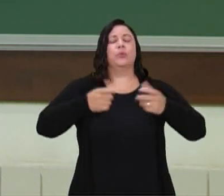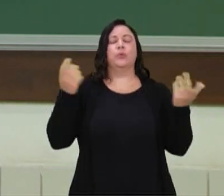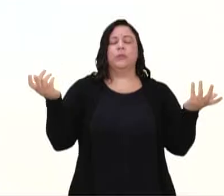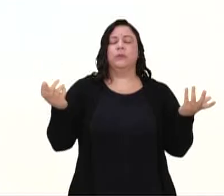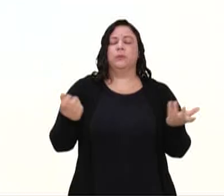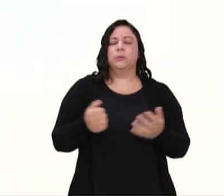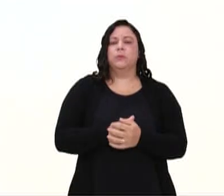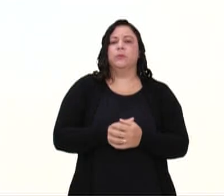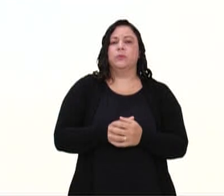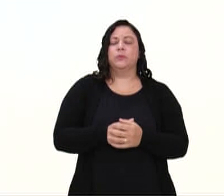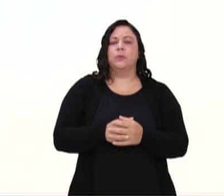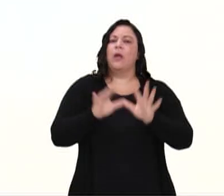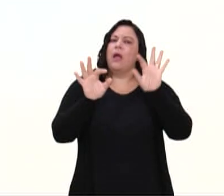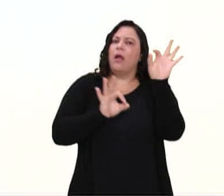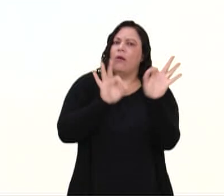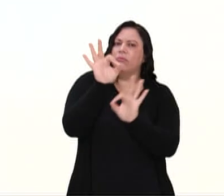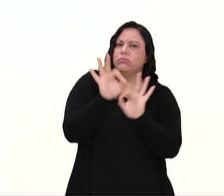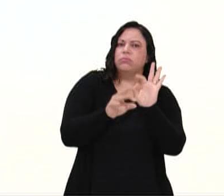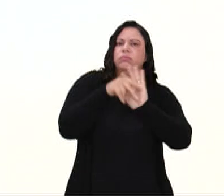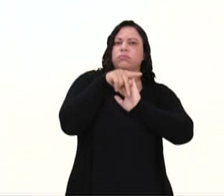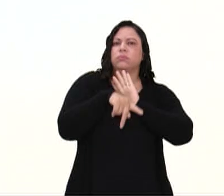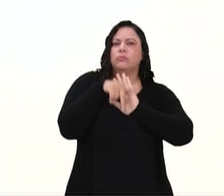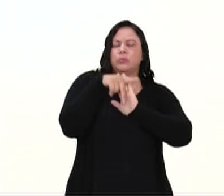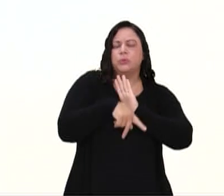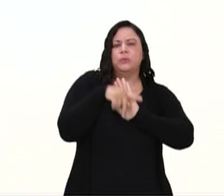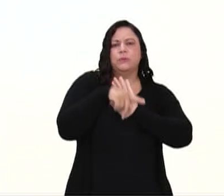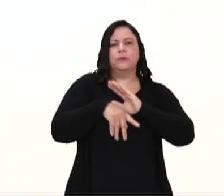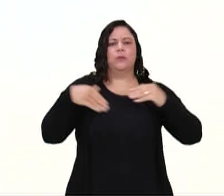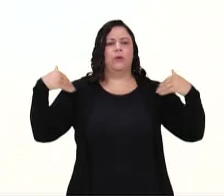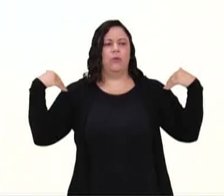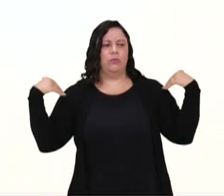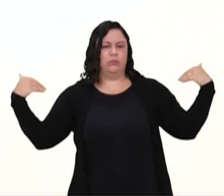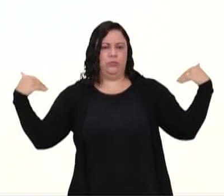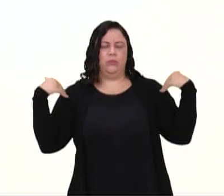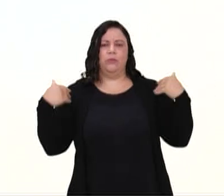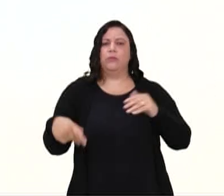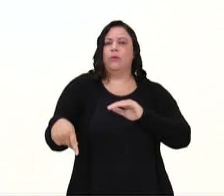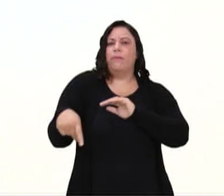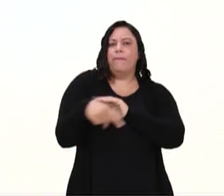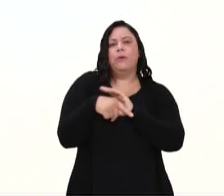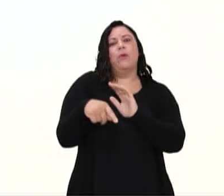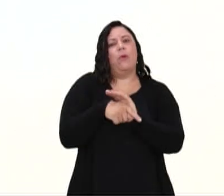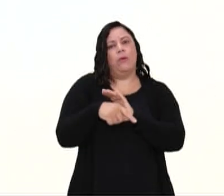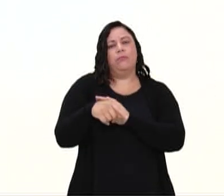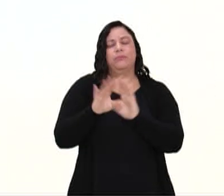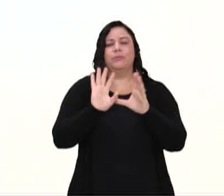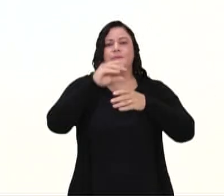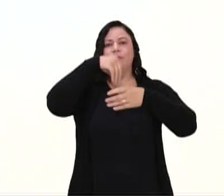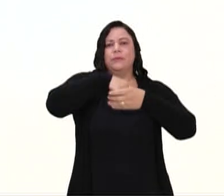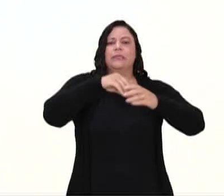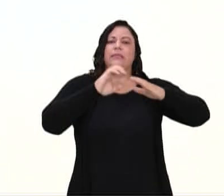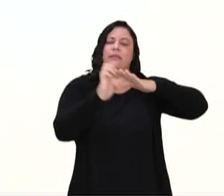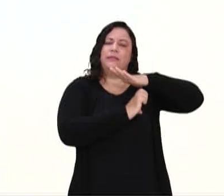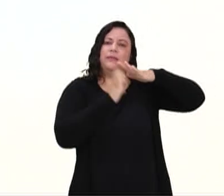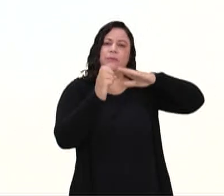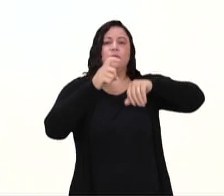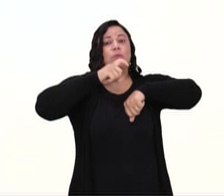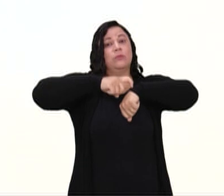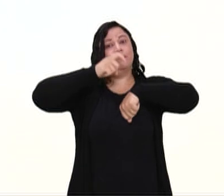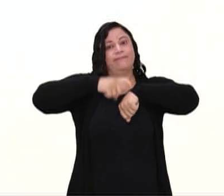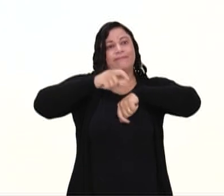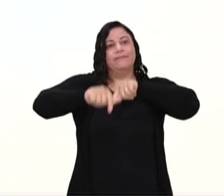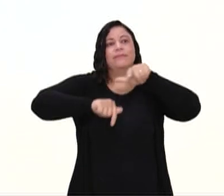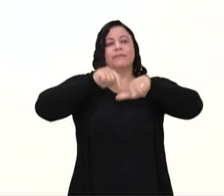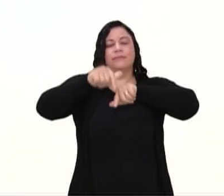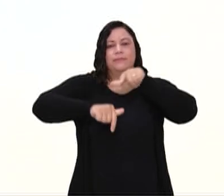laboral é um programa que traz atividade física para os funcionários nas empresas durante o seu horário de trabalho.